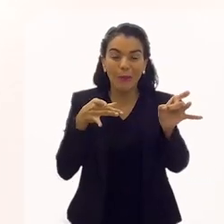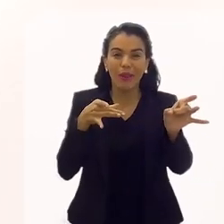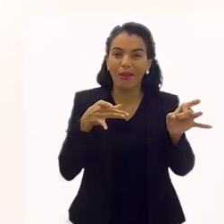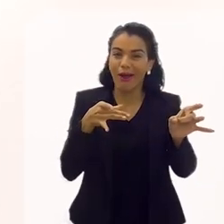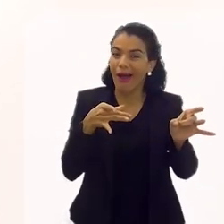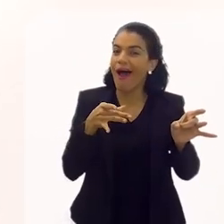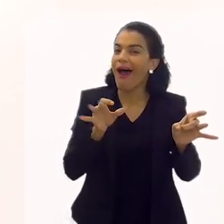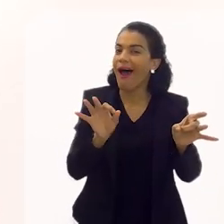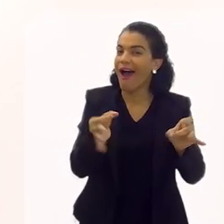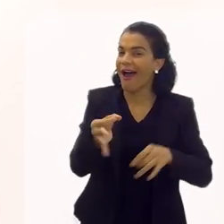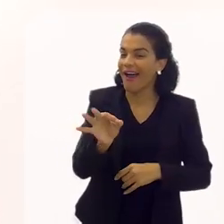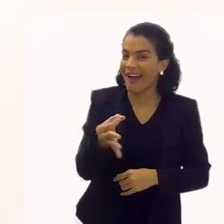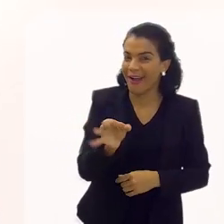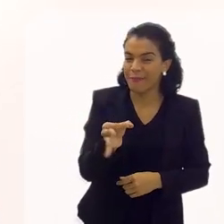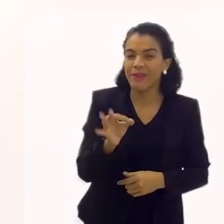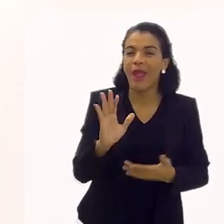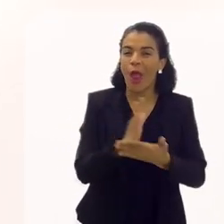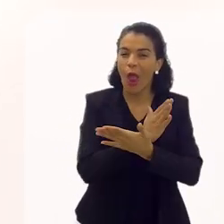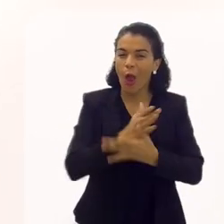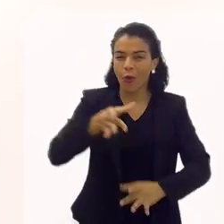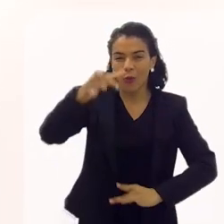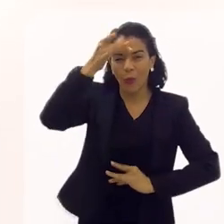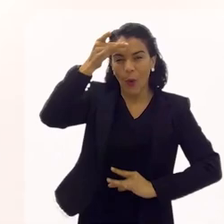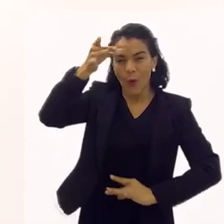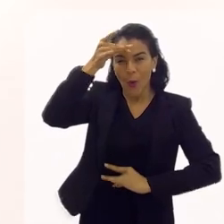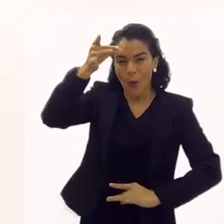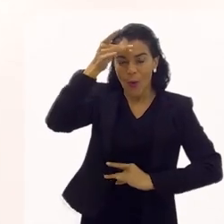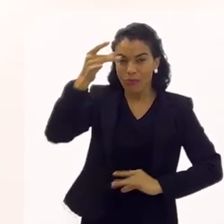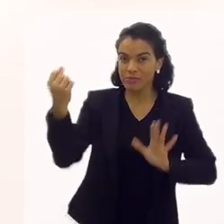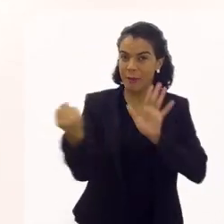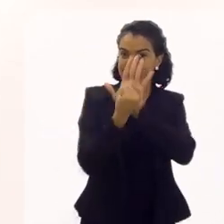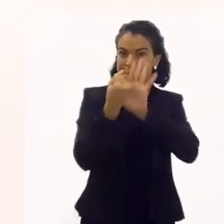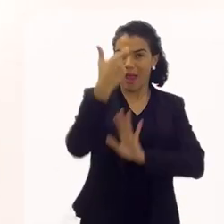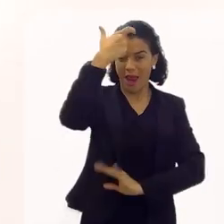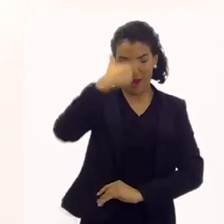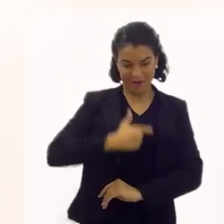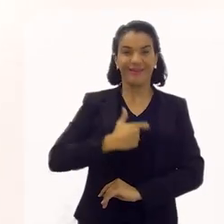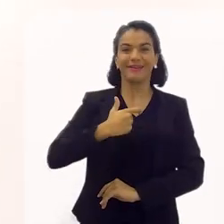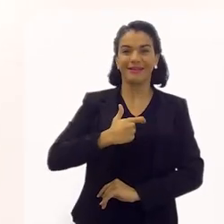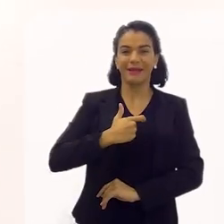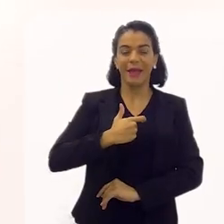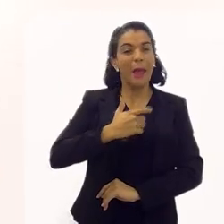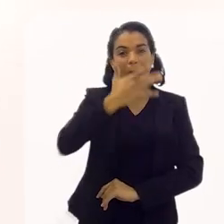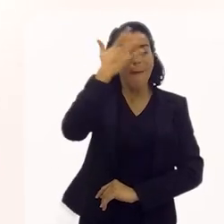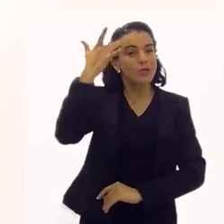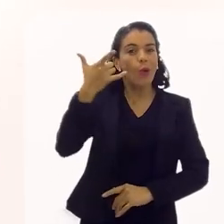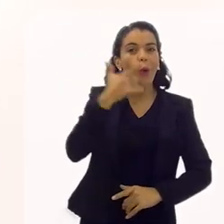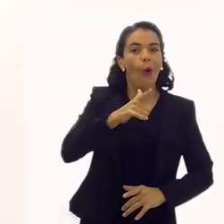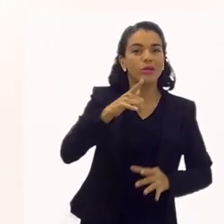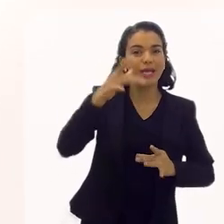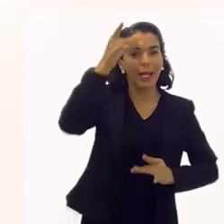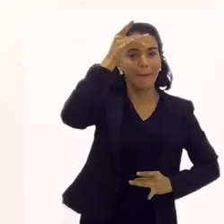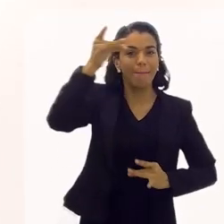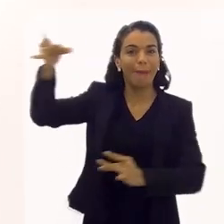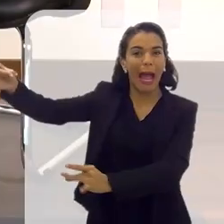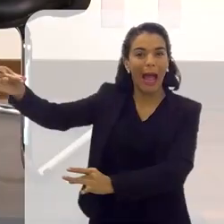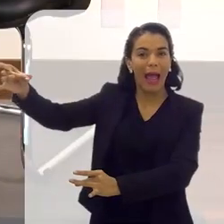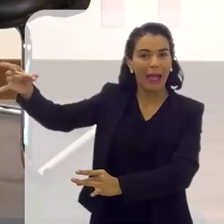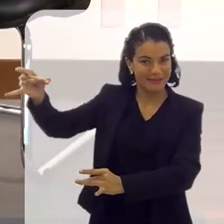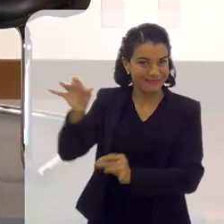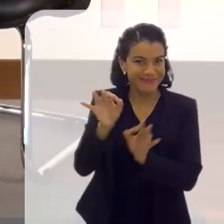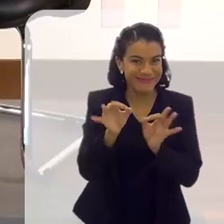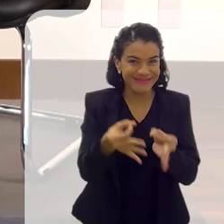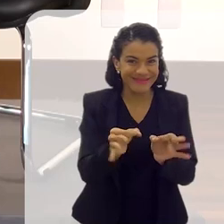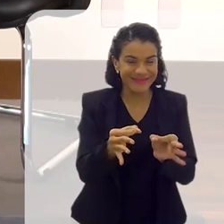sai. Eu acho que tem determinados papéis que marcam a pessoa e a pessoa não consegue se desgrudar dele, né?